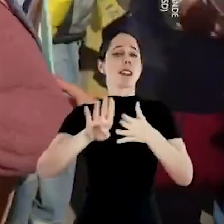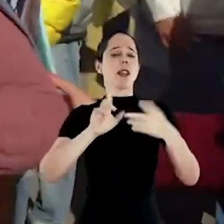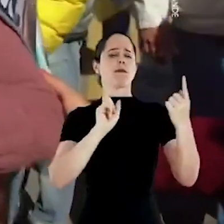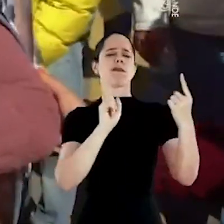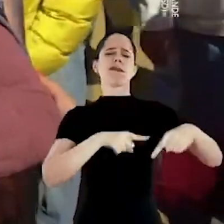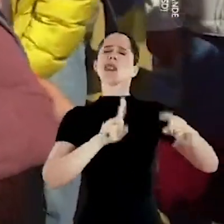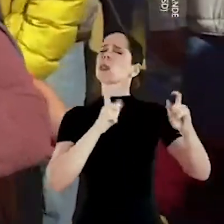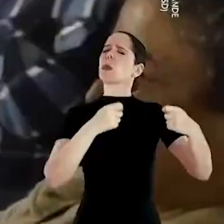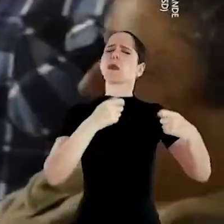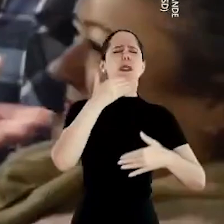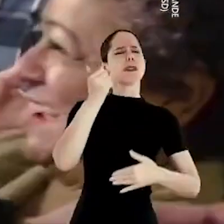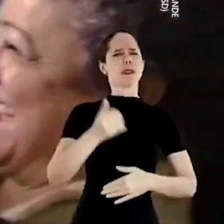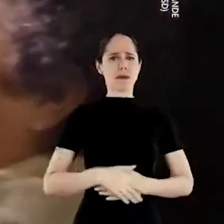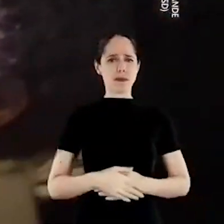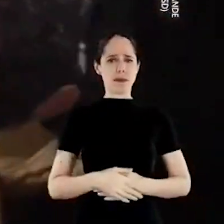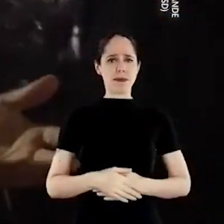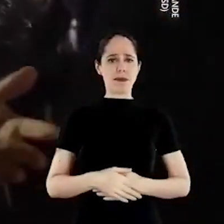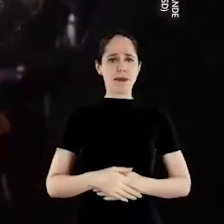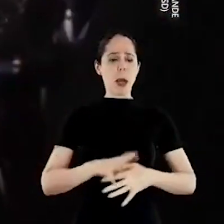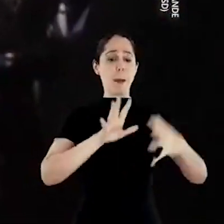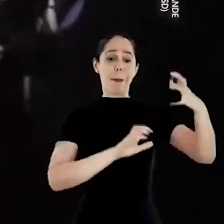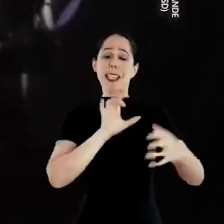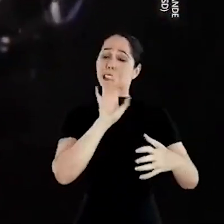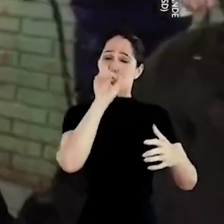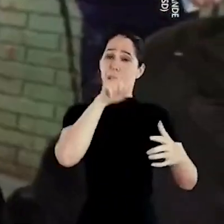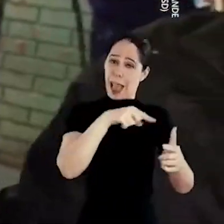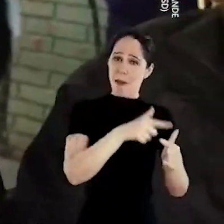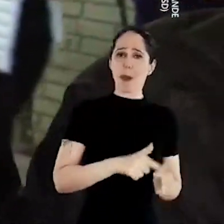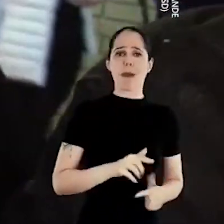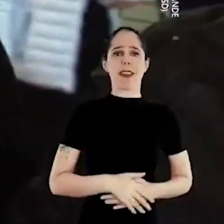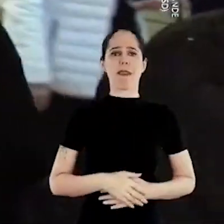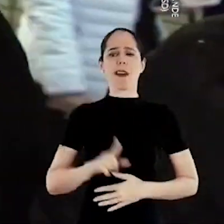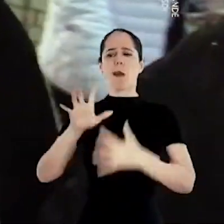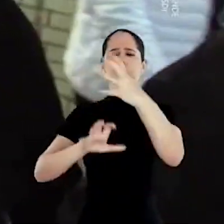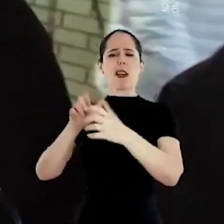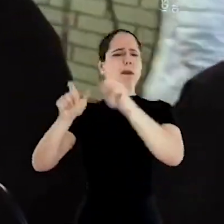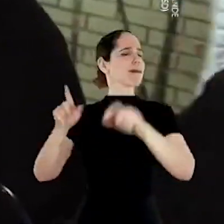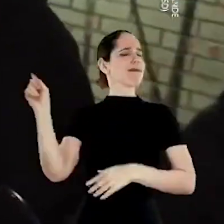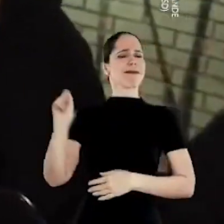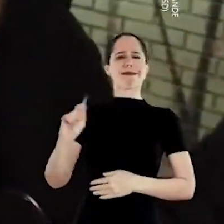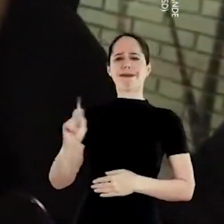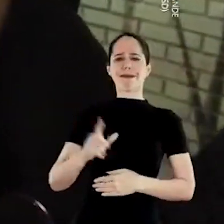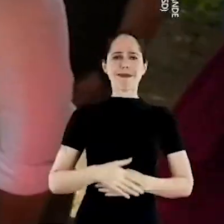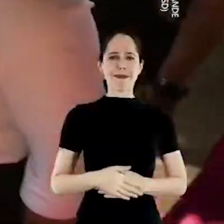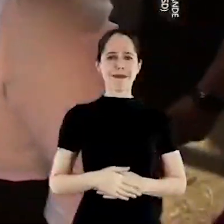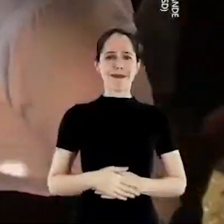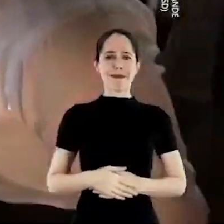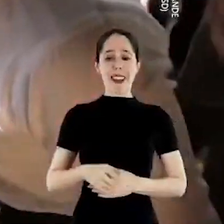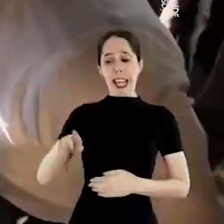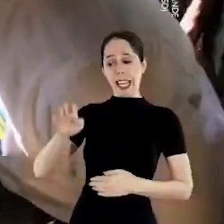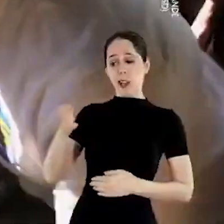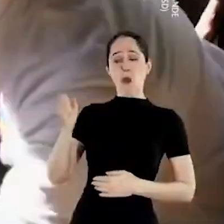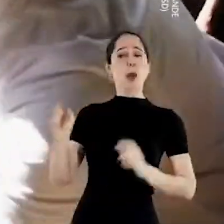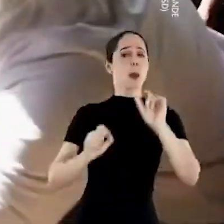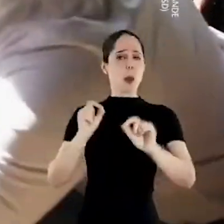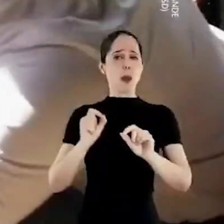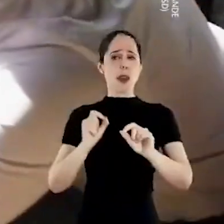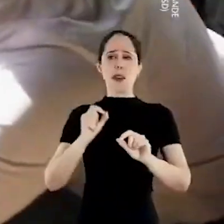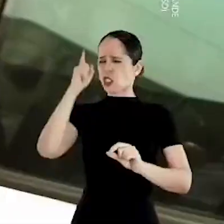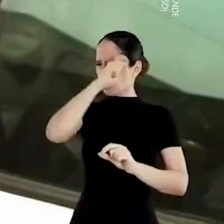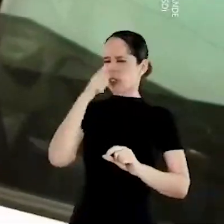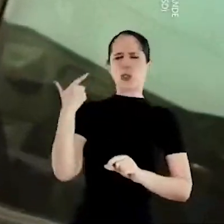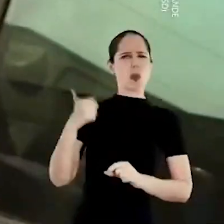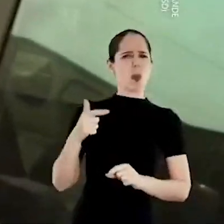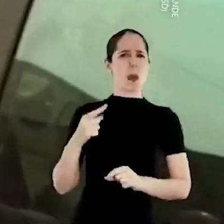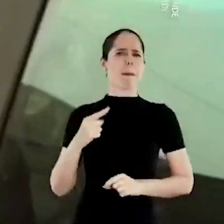sem conflitos inúteis. Comprando brigas com os problemas, não com as pessoas. Com o Eduardo, não tem